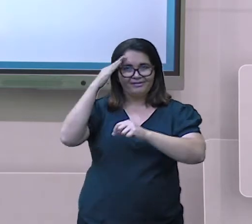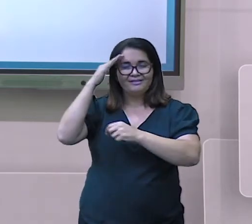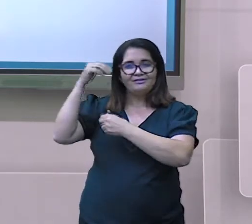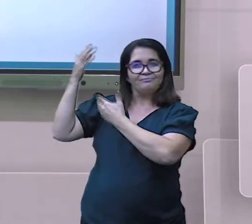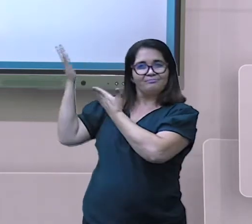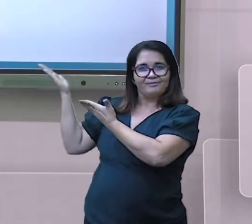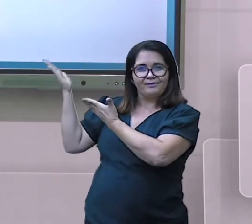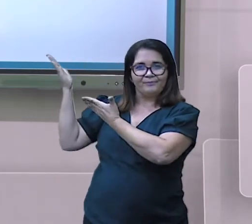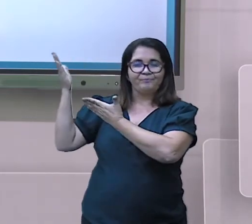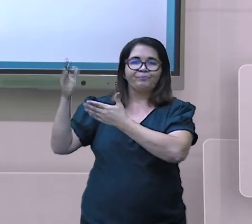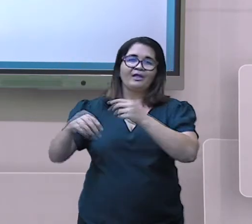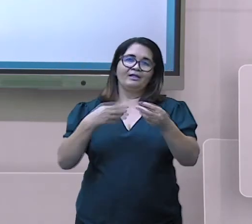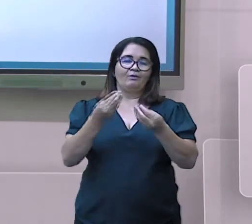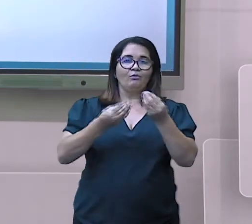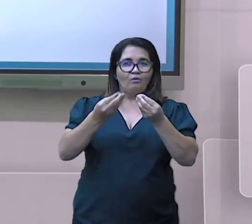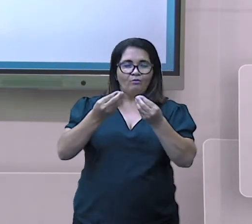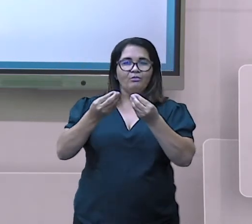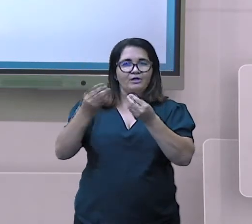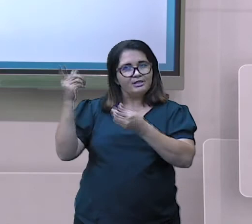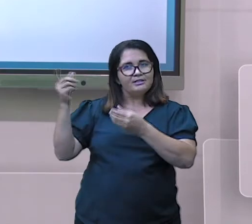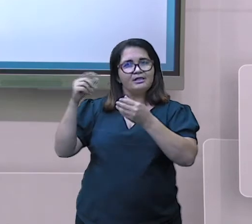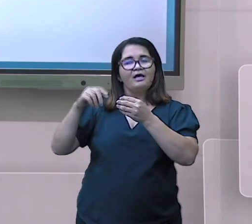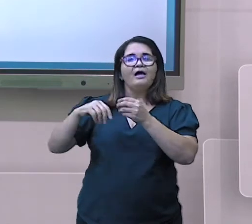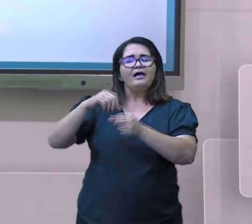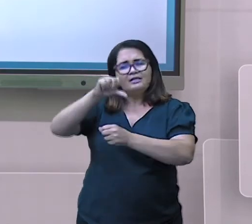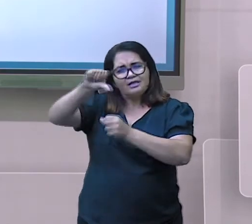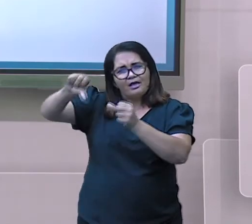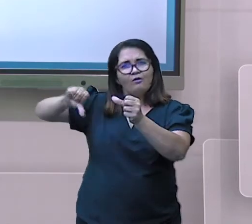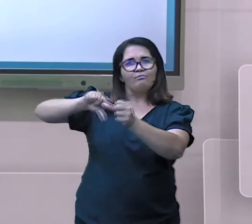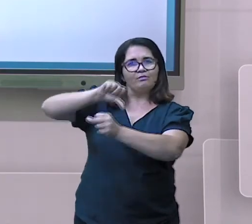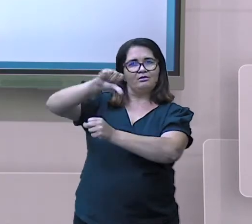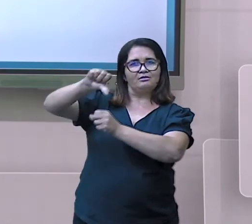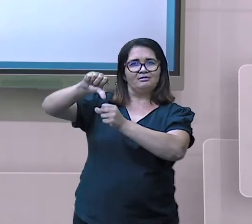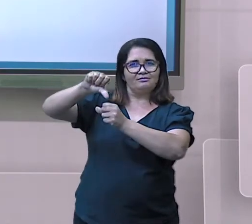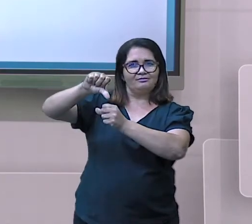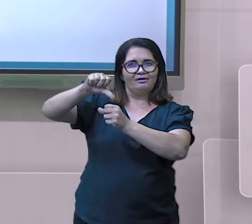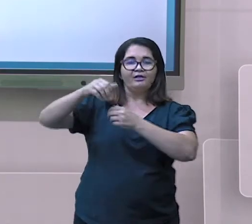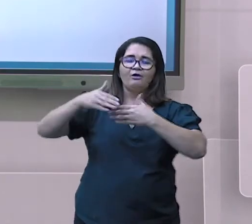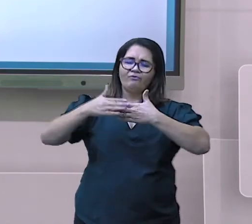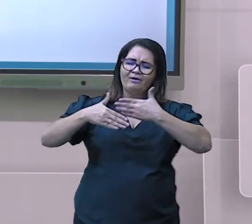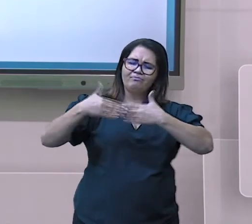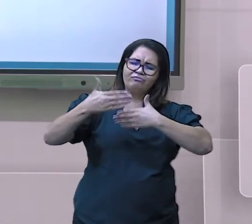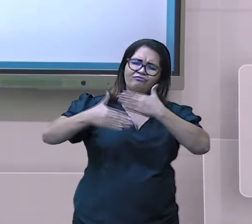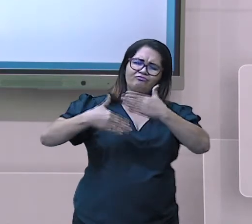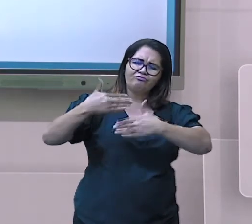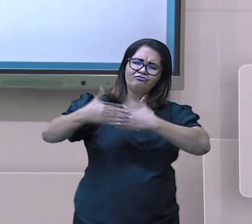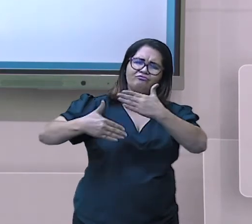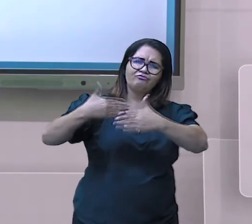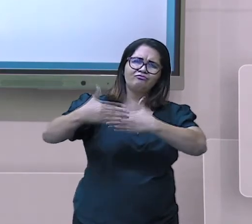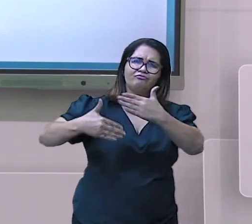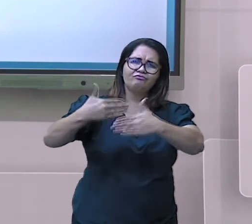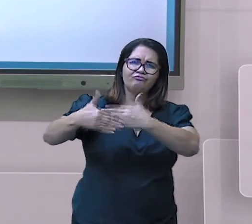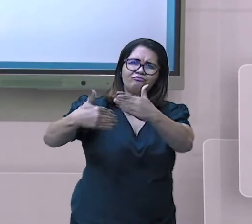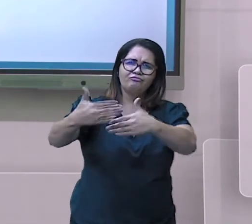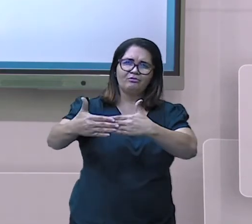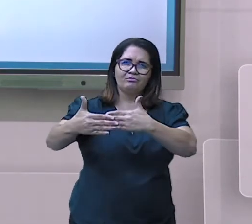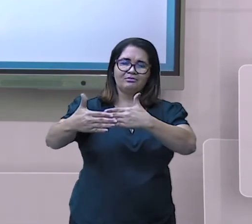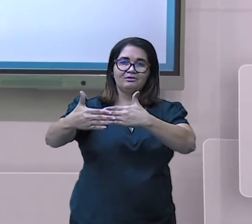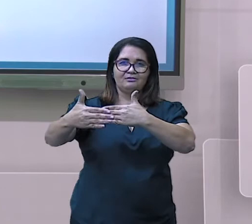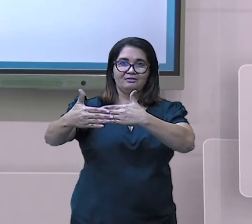quente, passa por aqui e resfria. E assim, esse processo, ele vai acontecendo, gerando energia.